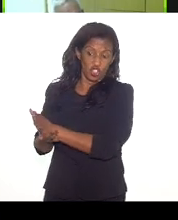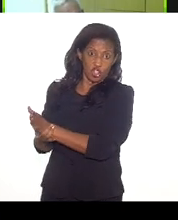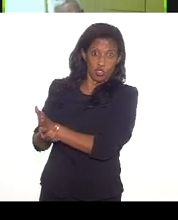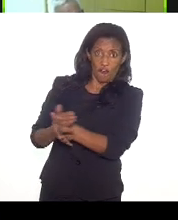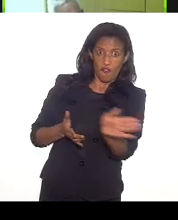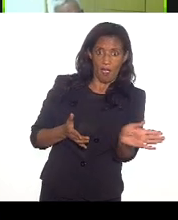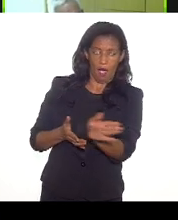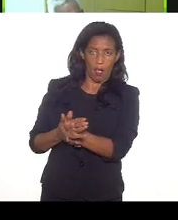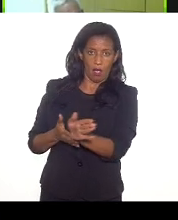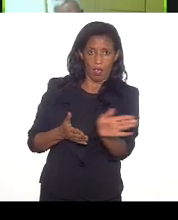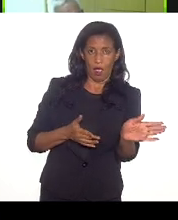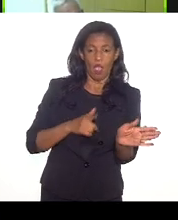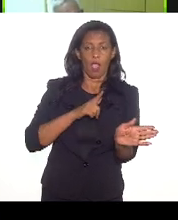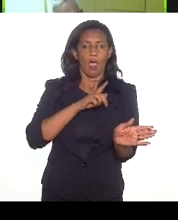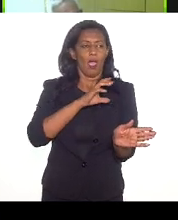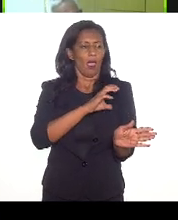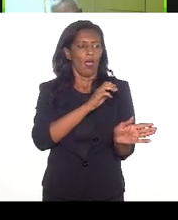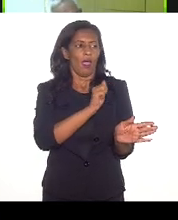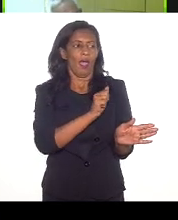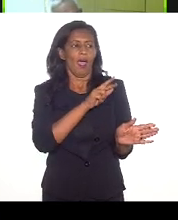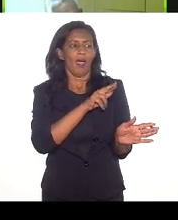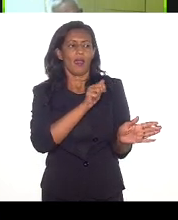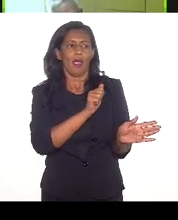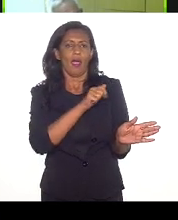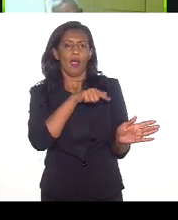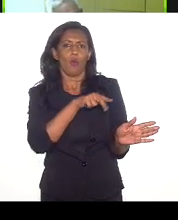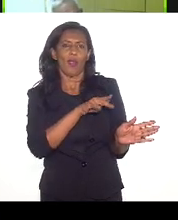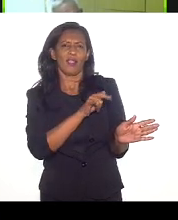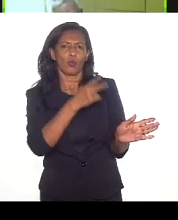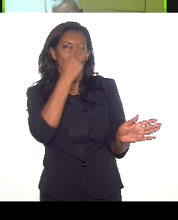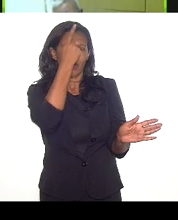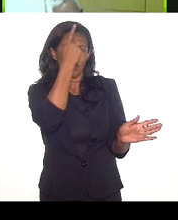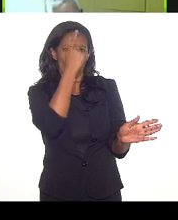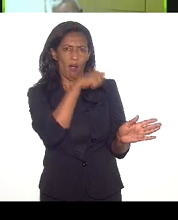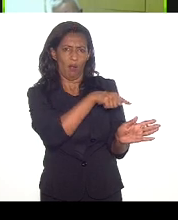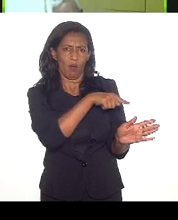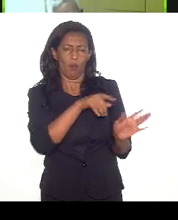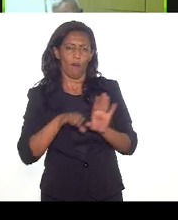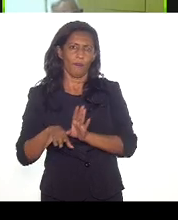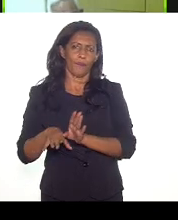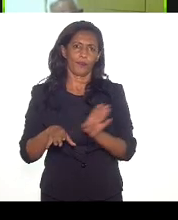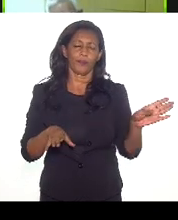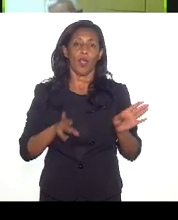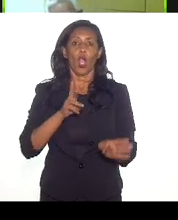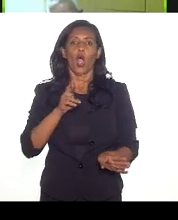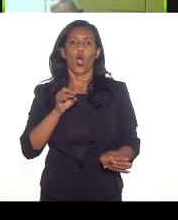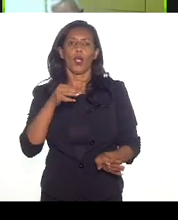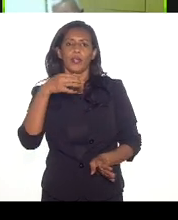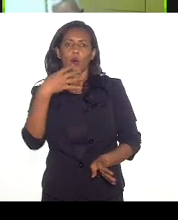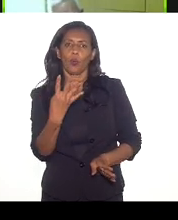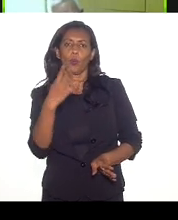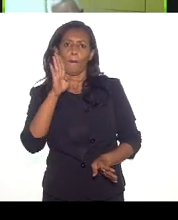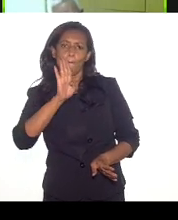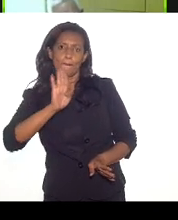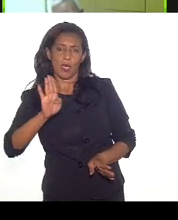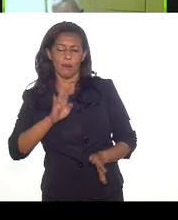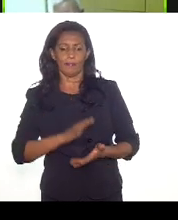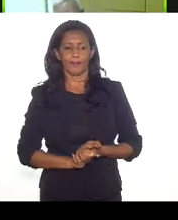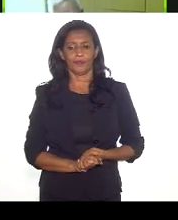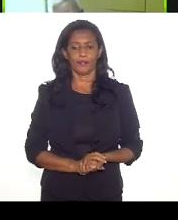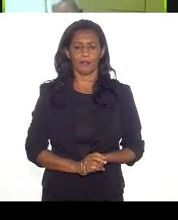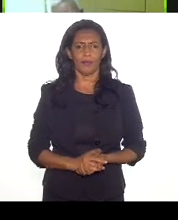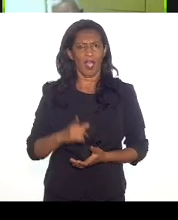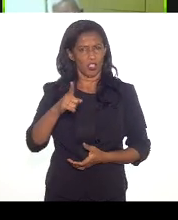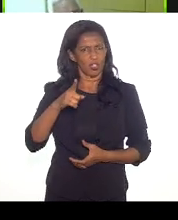rota que chegaria em Caraguatatuba, nós estamos negociando para chegar a essa rota 4B para chegar em Itaguaí. Itaguaí tem uma retroárea muito